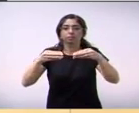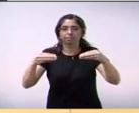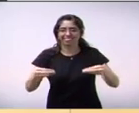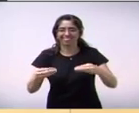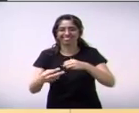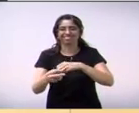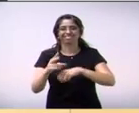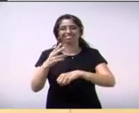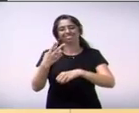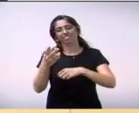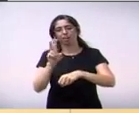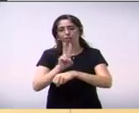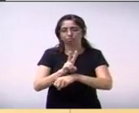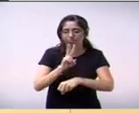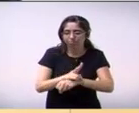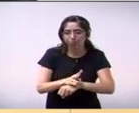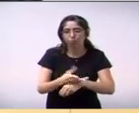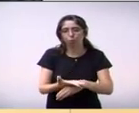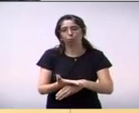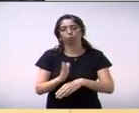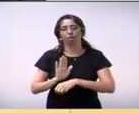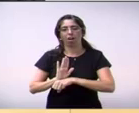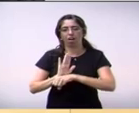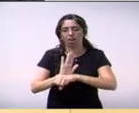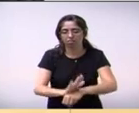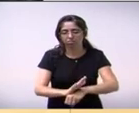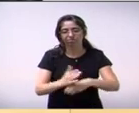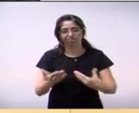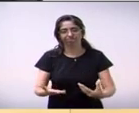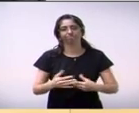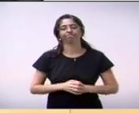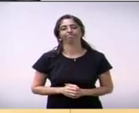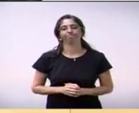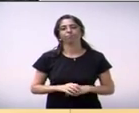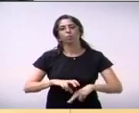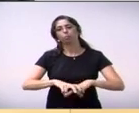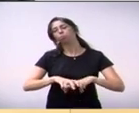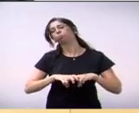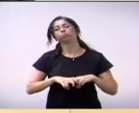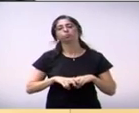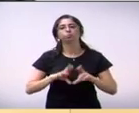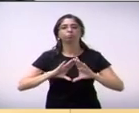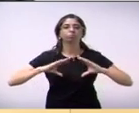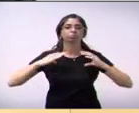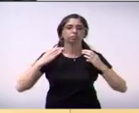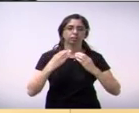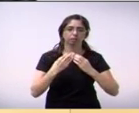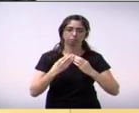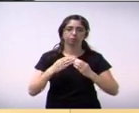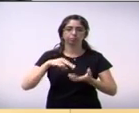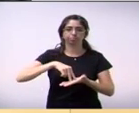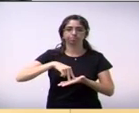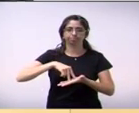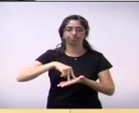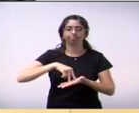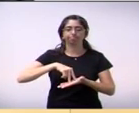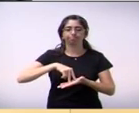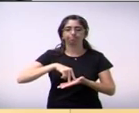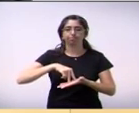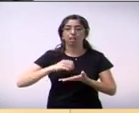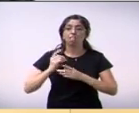e nos ajudar naquele momento difícil. Então, acho que é um pouquinho a mais que essa Câmara peça o apoio dos senhores vereadores,